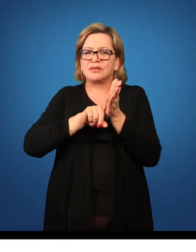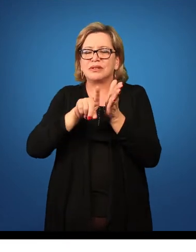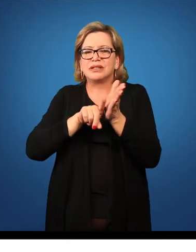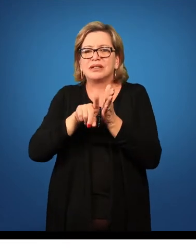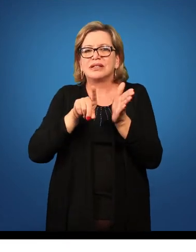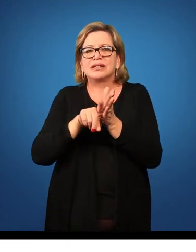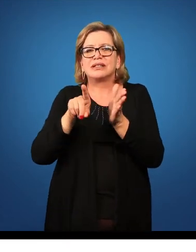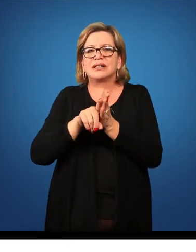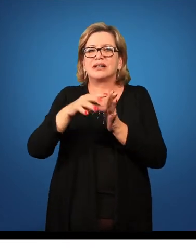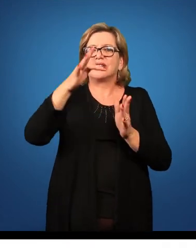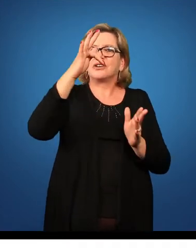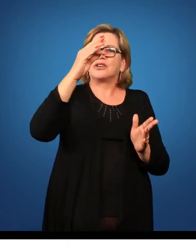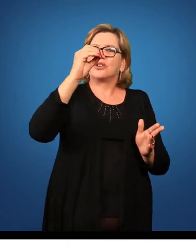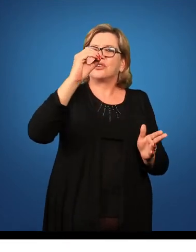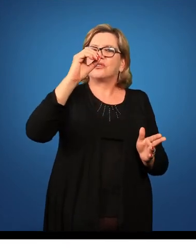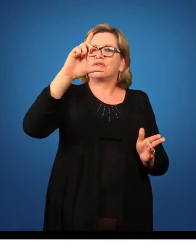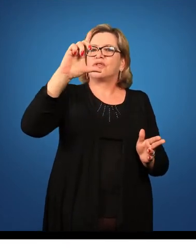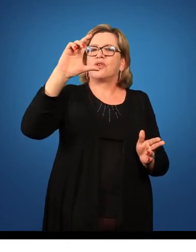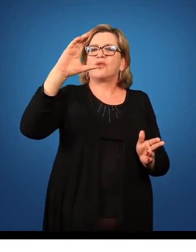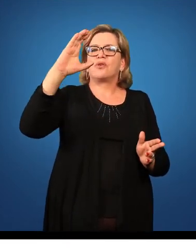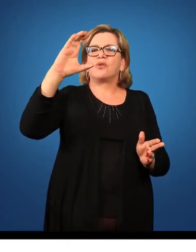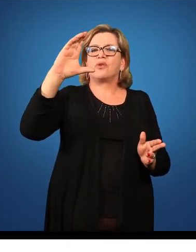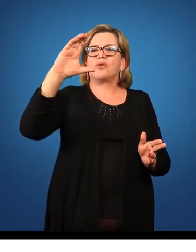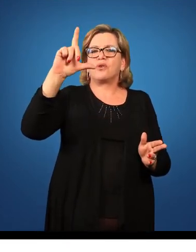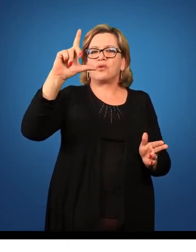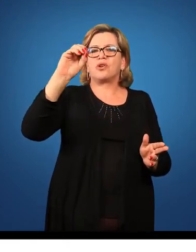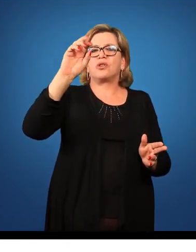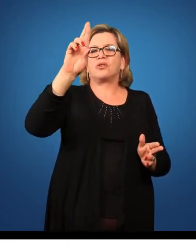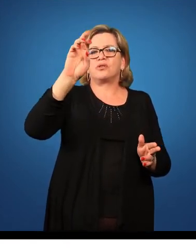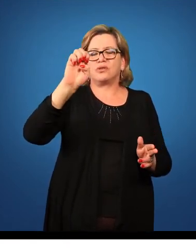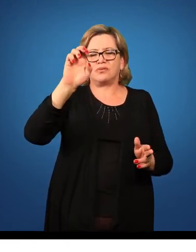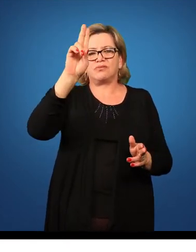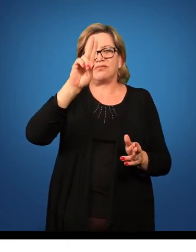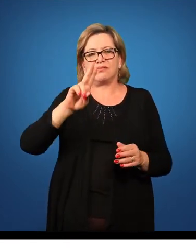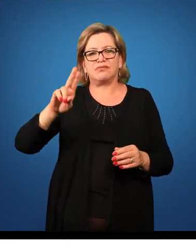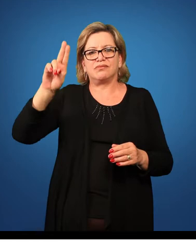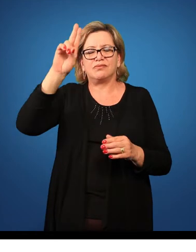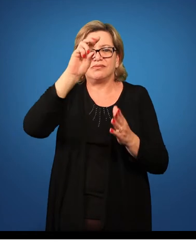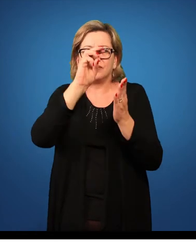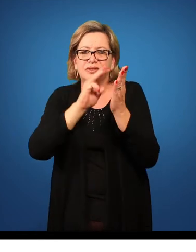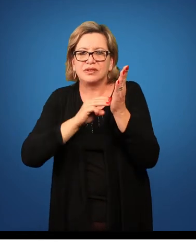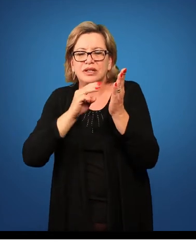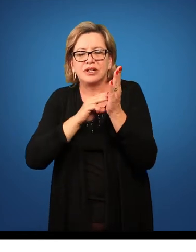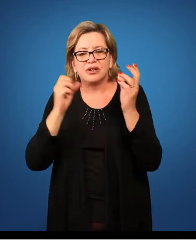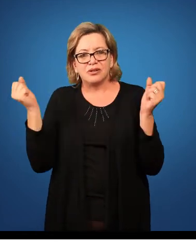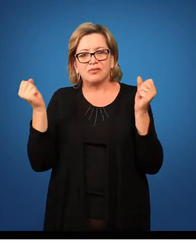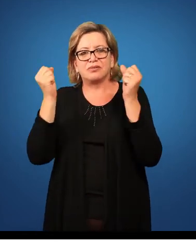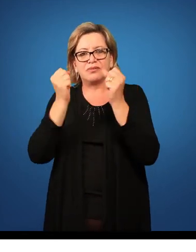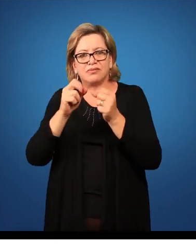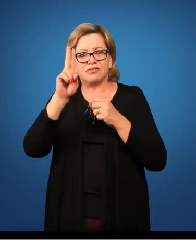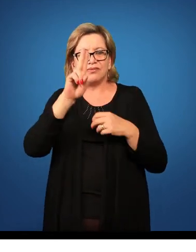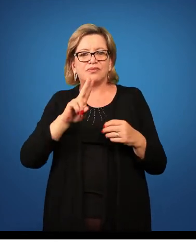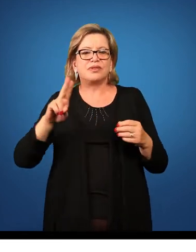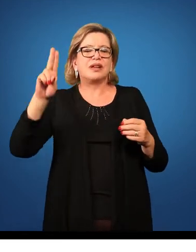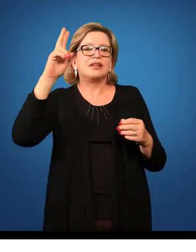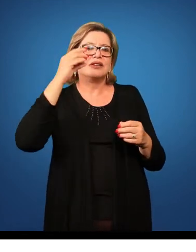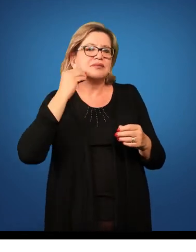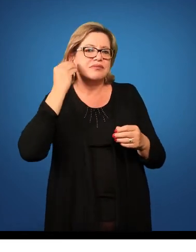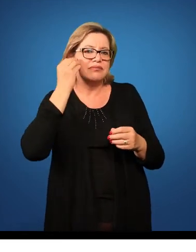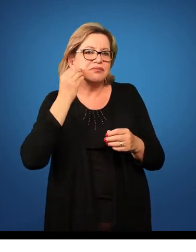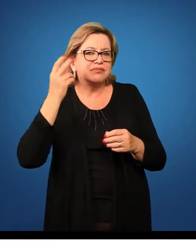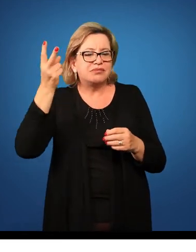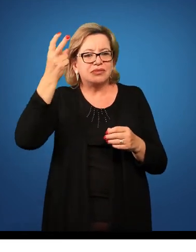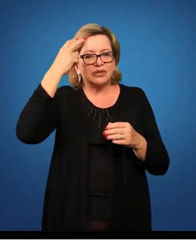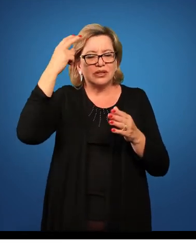folclórica húngara, que foi integrada ao método e pode ser aplicada em diferentes experiências culturais em